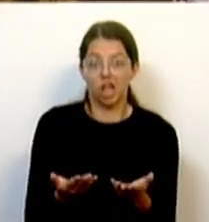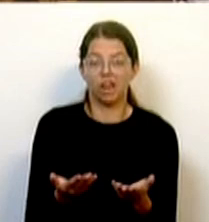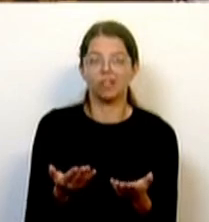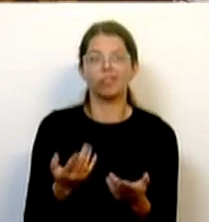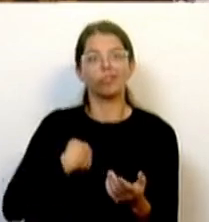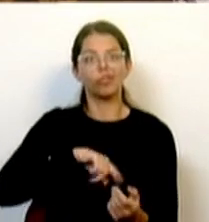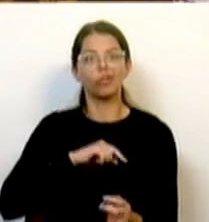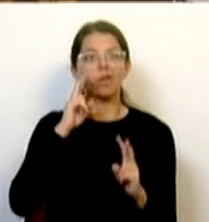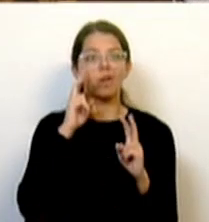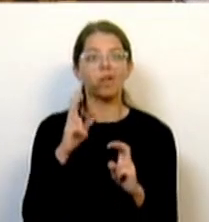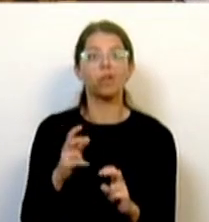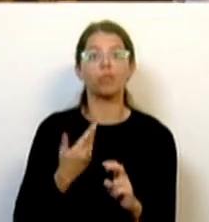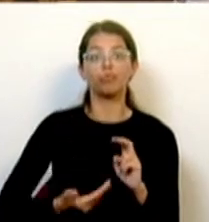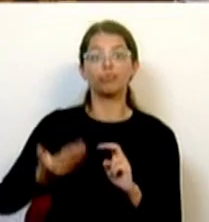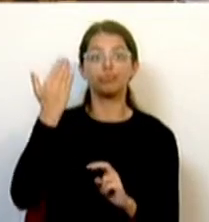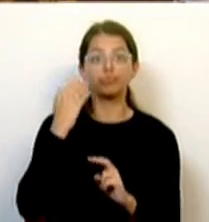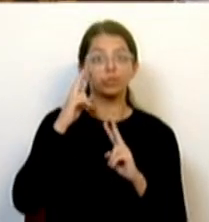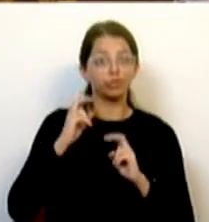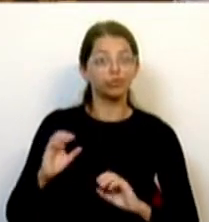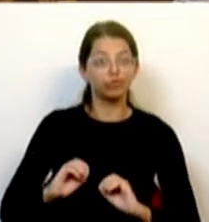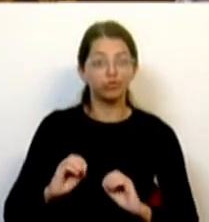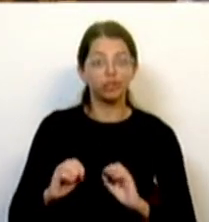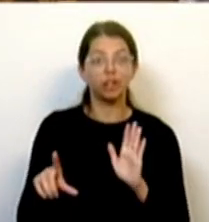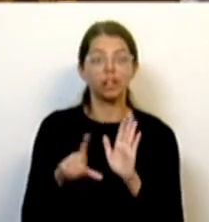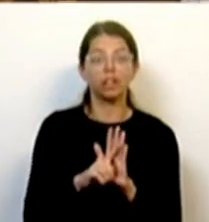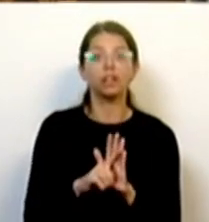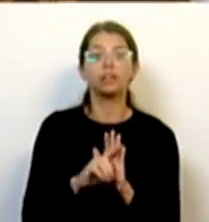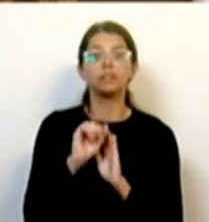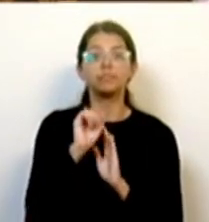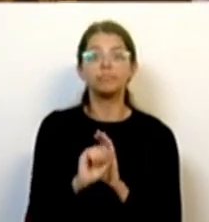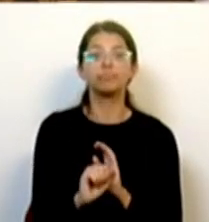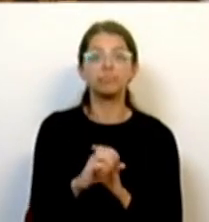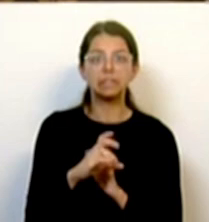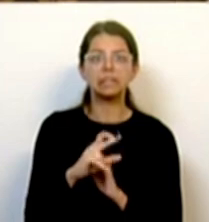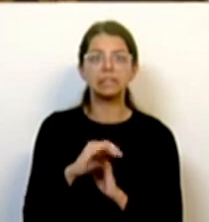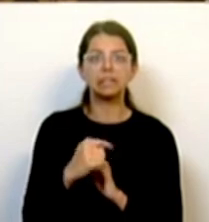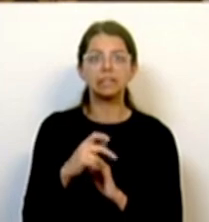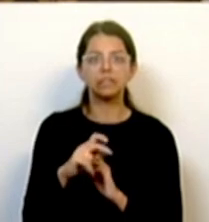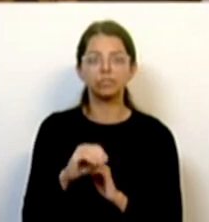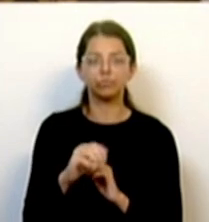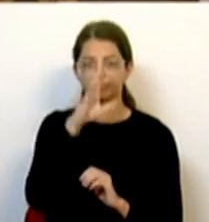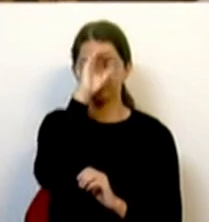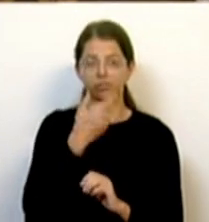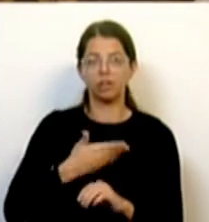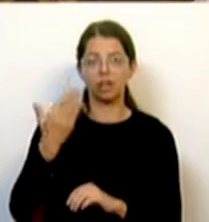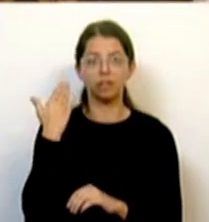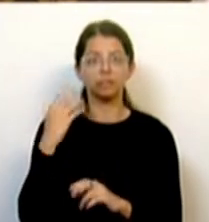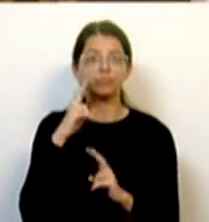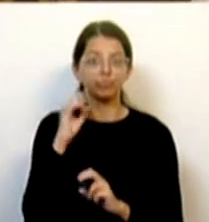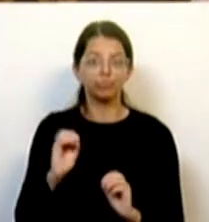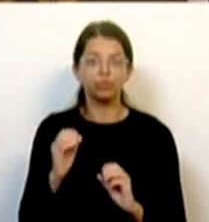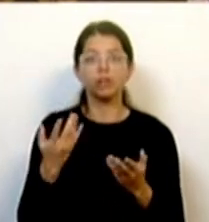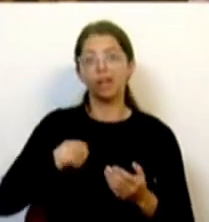estudemos aquilo que não estudaram quando resolveram aplicar a lei cristas quando eram governo. Portanto, é também justo que reconheça